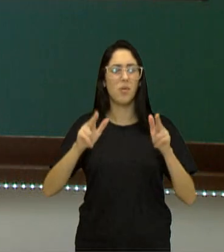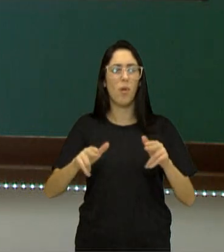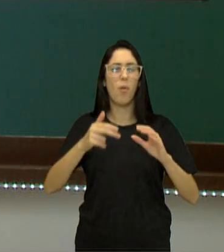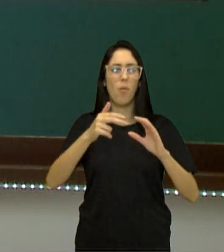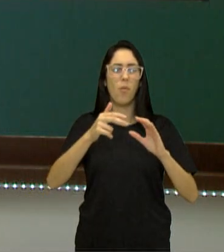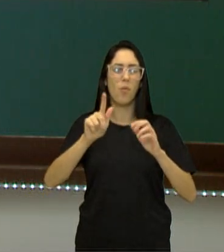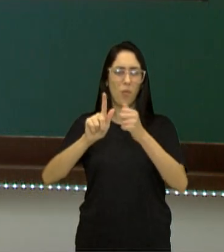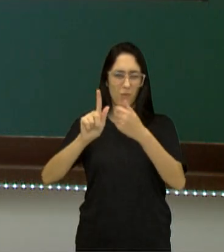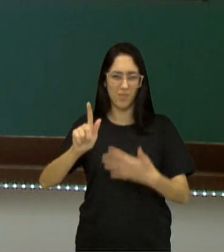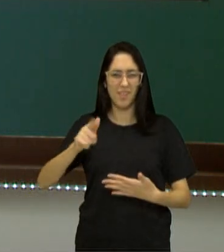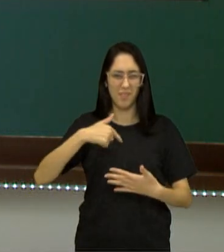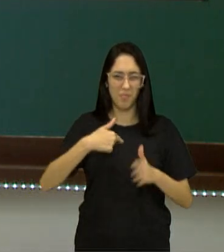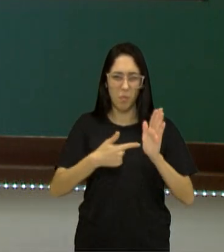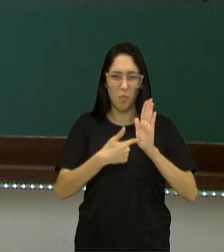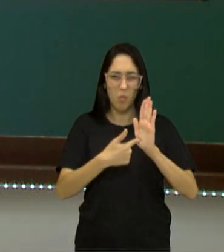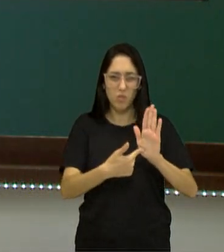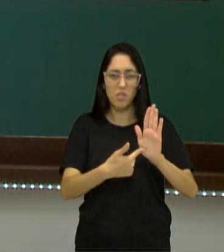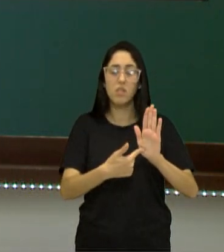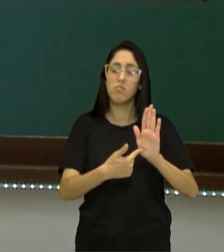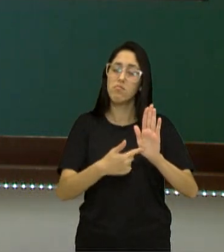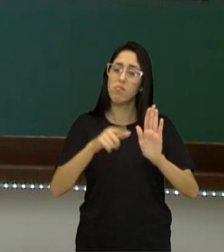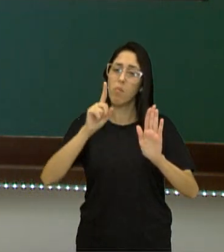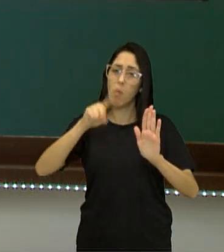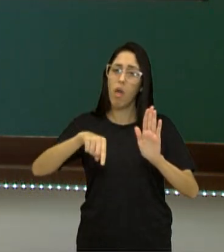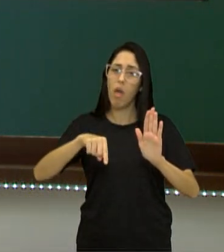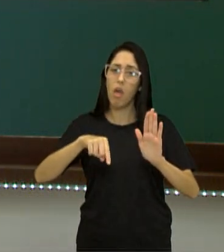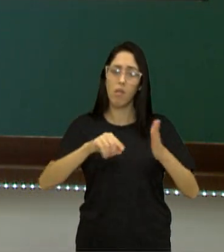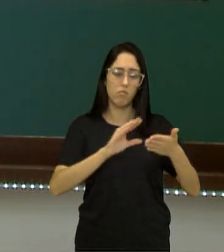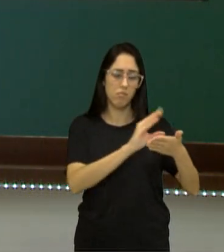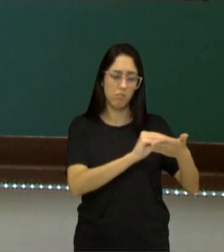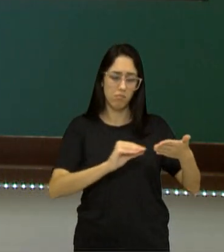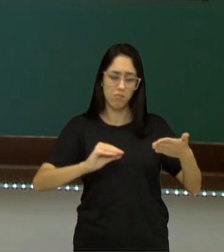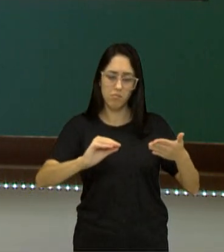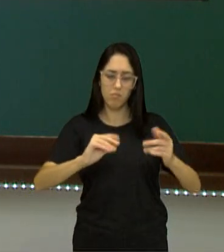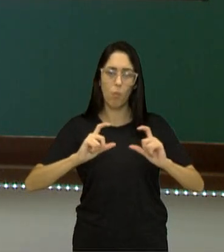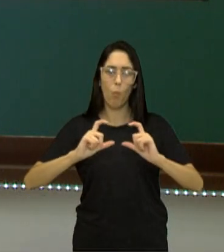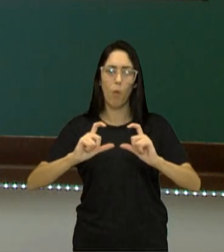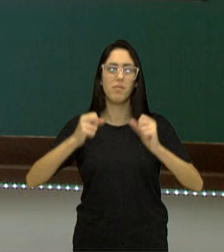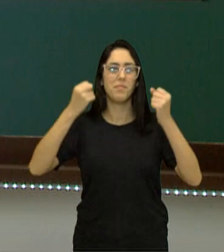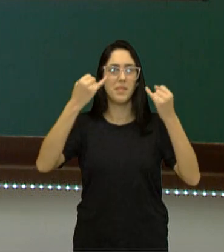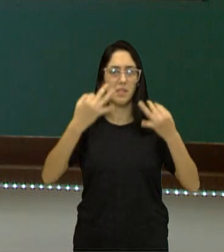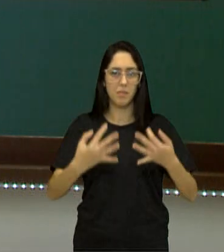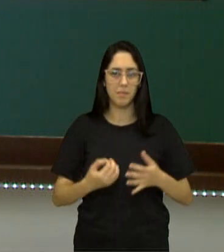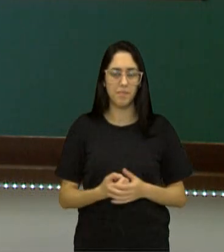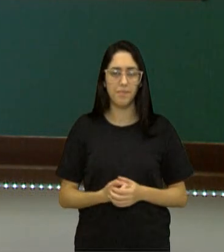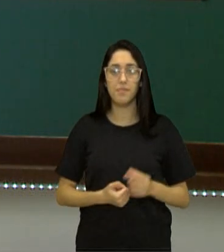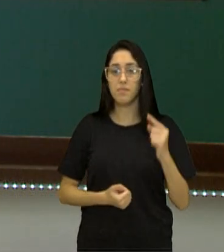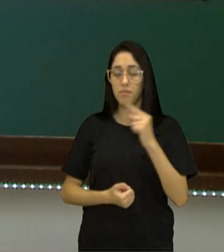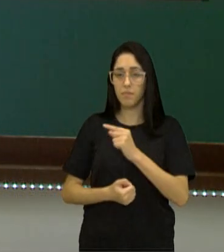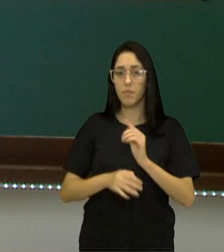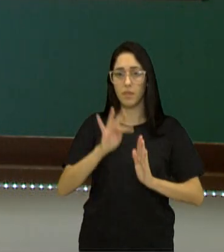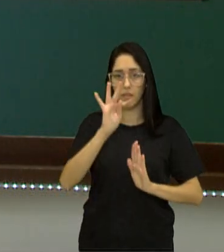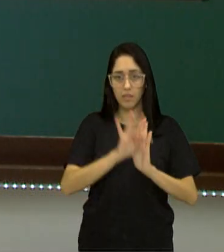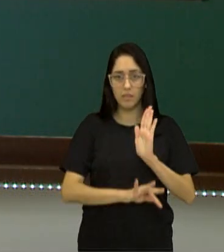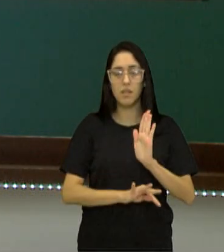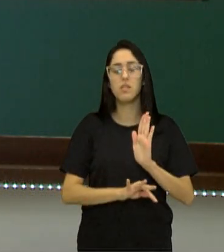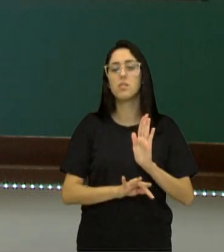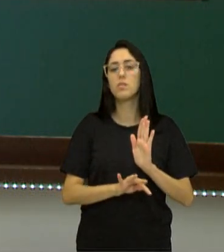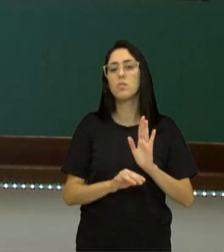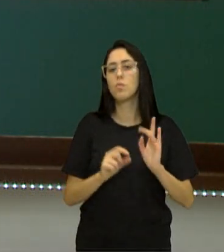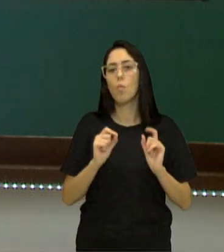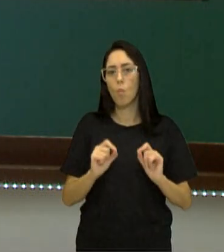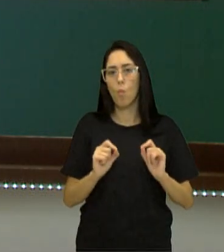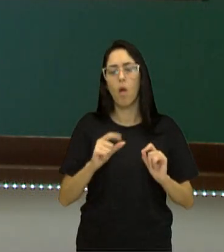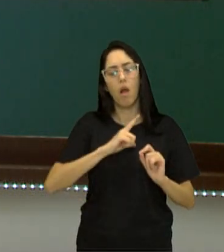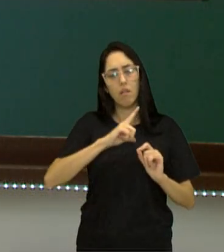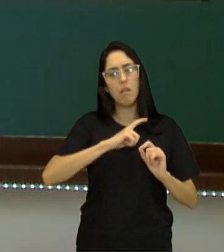vocês ali, também é um verbete, também possui verbete dentro dele. Além desse texto, além do texto ter